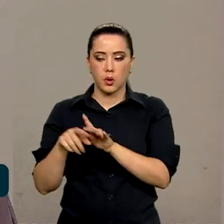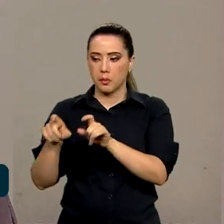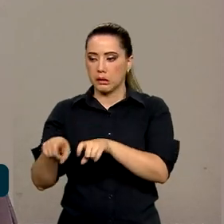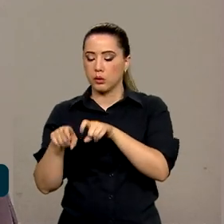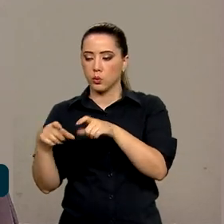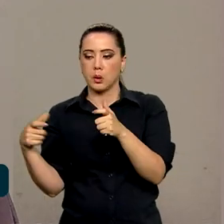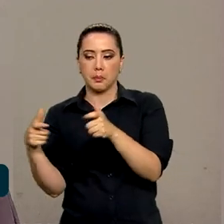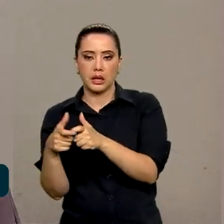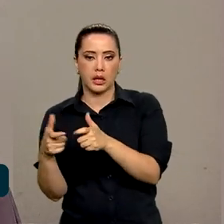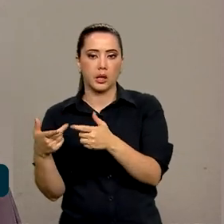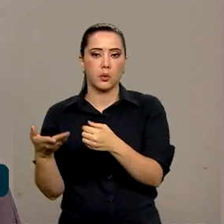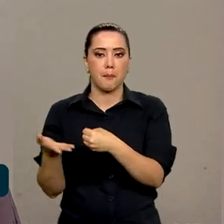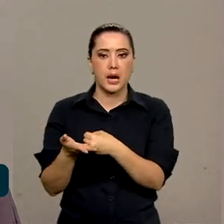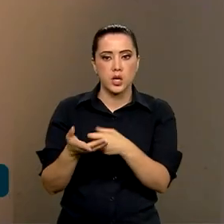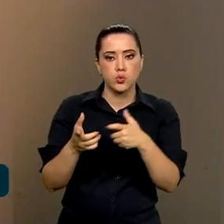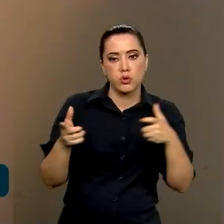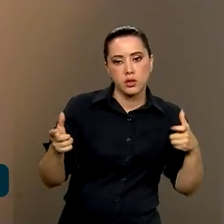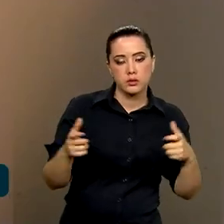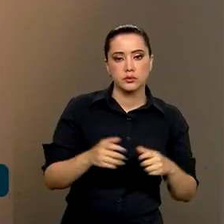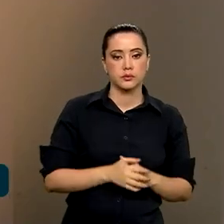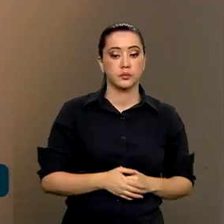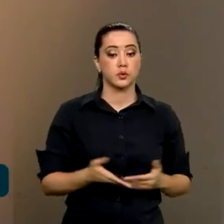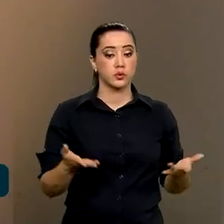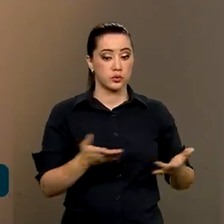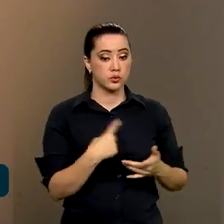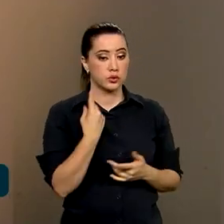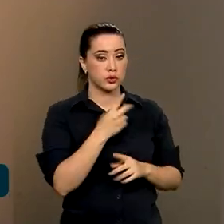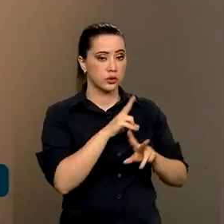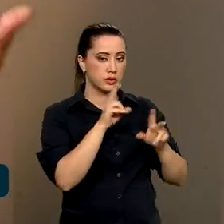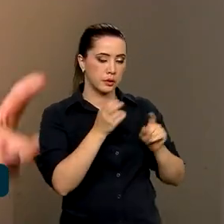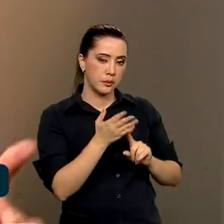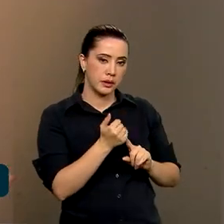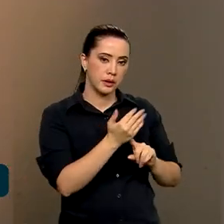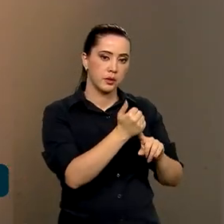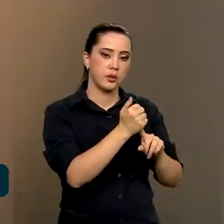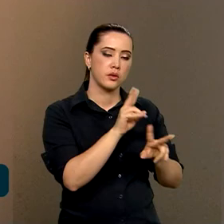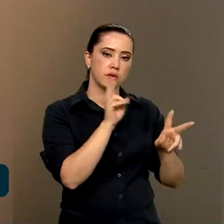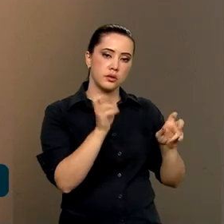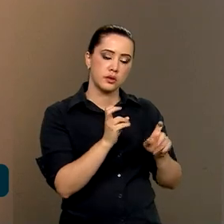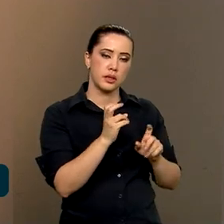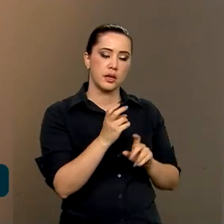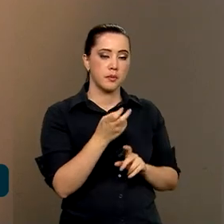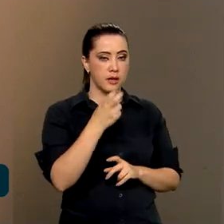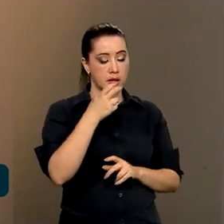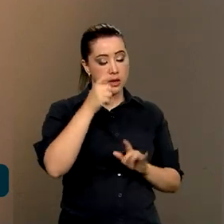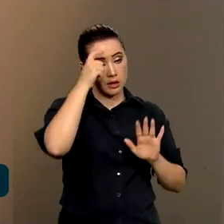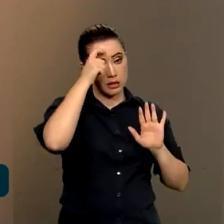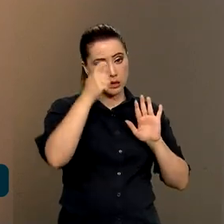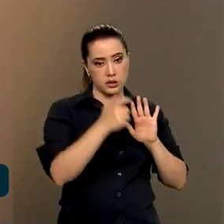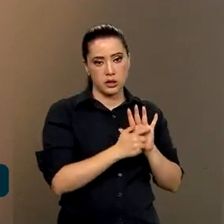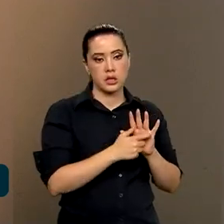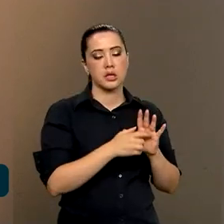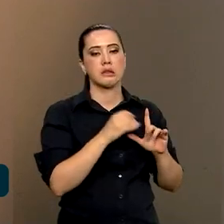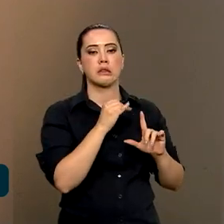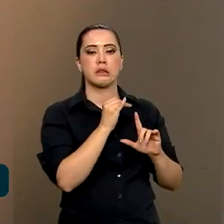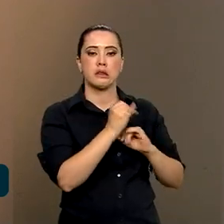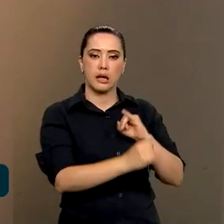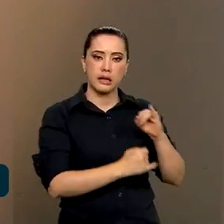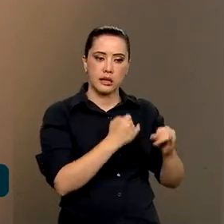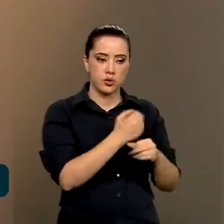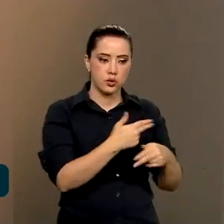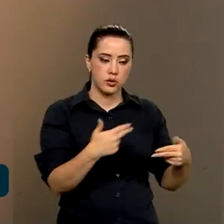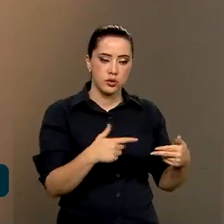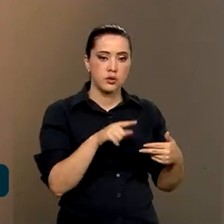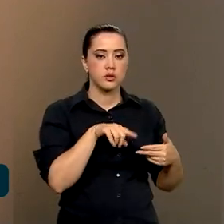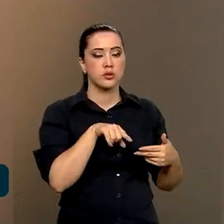pequeno, o grande, como é que está? Hoje a gente fala de tecnologias como, por exemplo, inteligência artificial, internet das coisas, para vários segmentos,